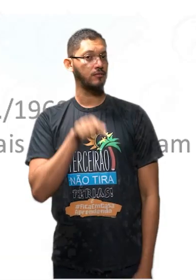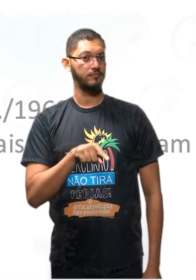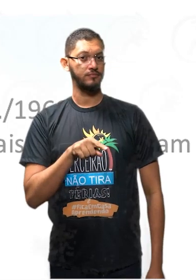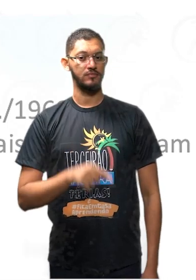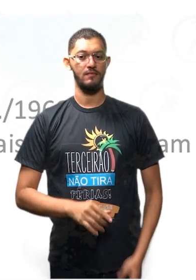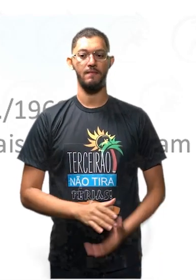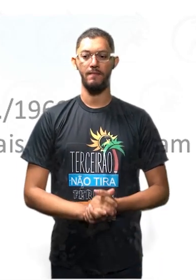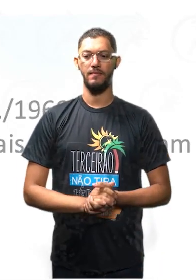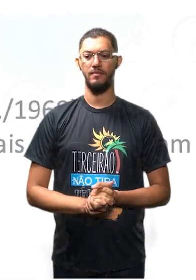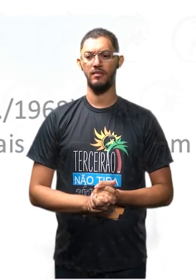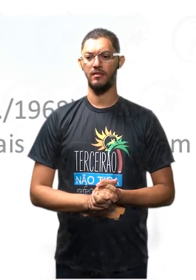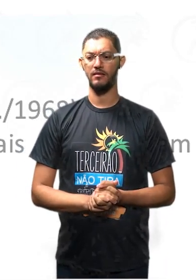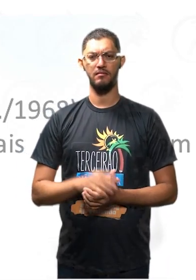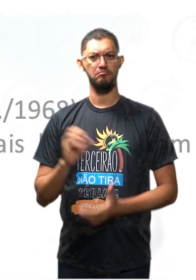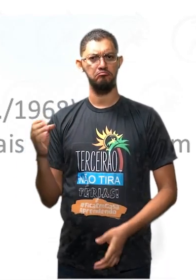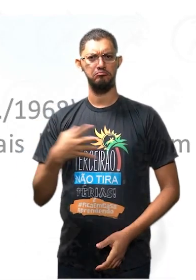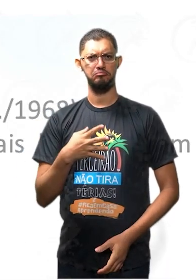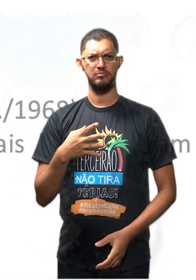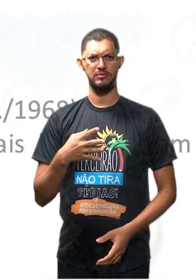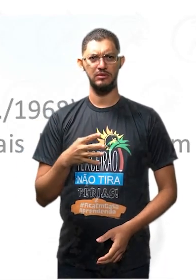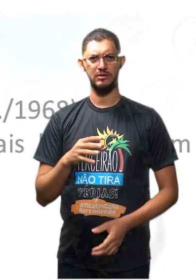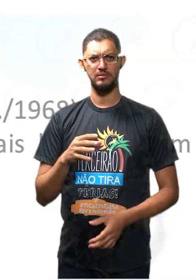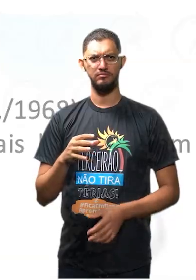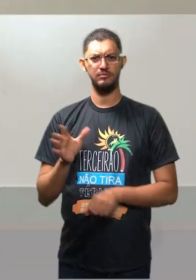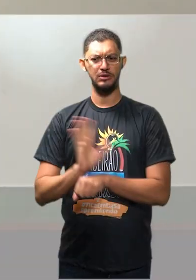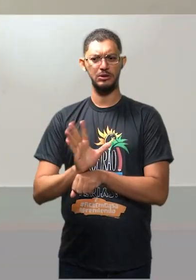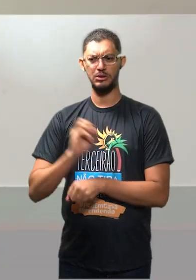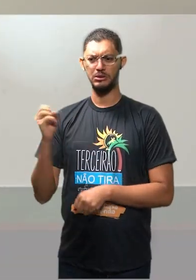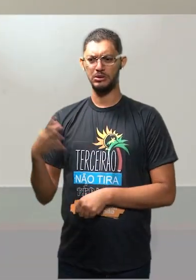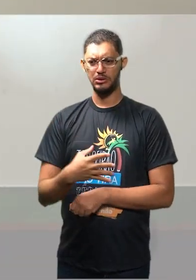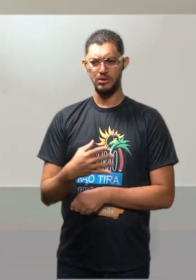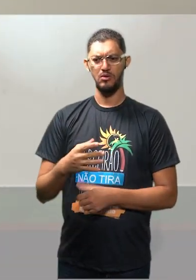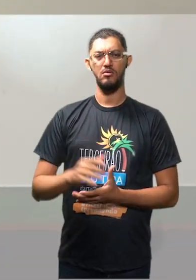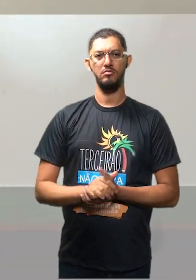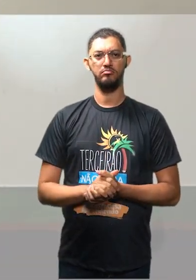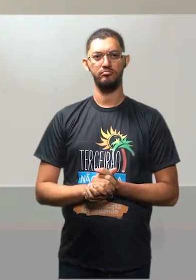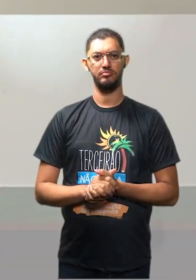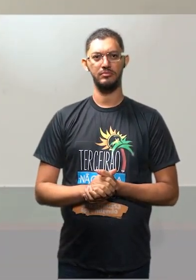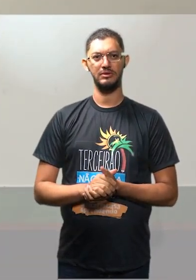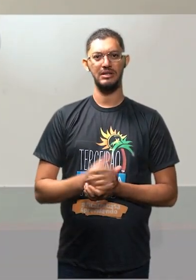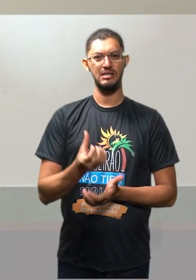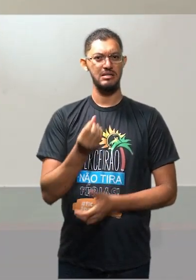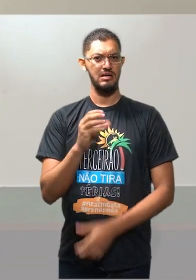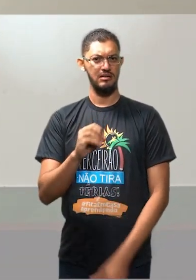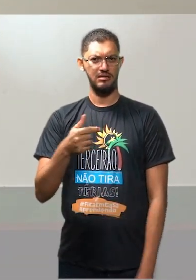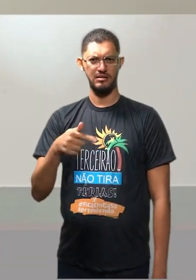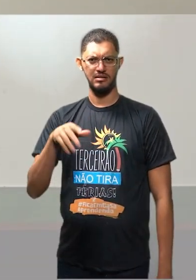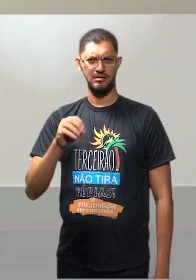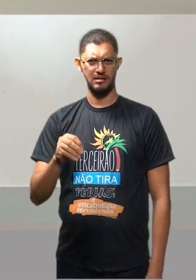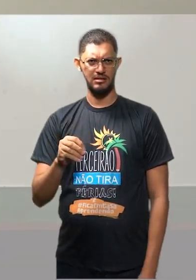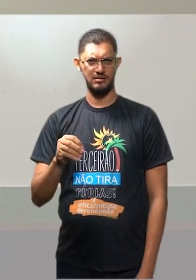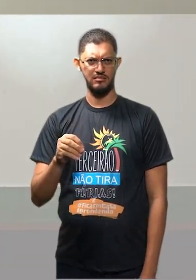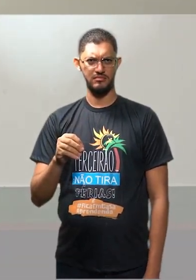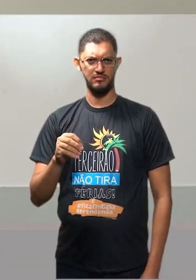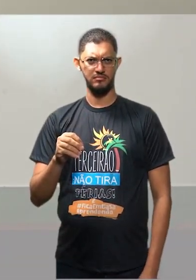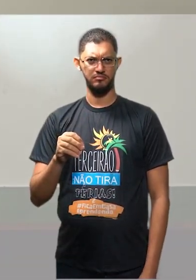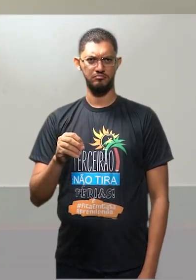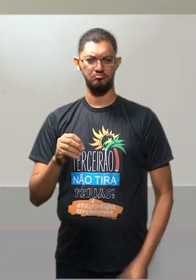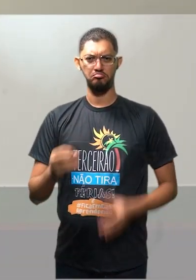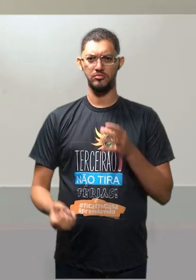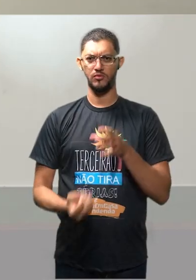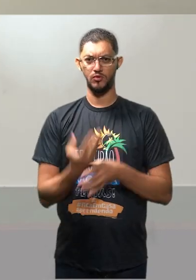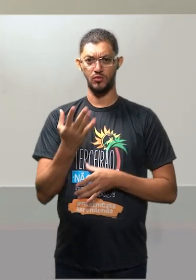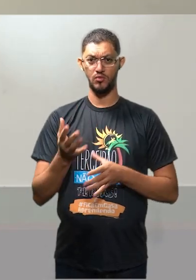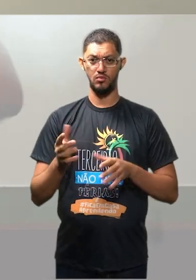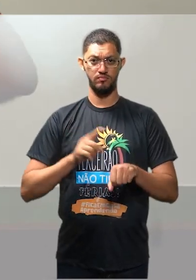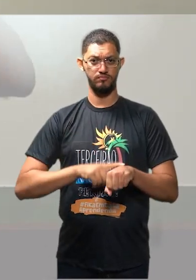Cinema Novo. 50, 60, 70. Dá uma pesquisada, tá? Dá uma pesquisada. Cinema Novo vai surgir